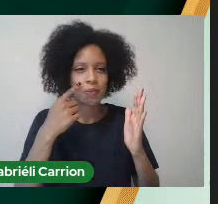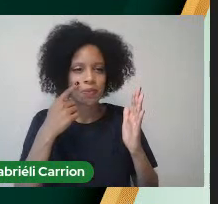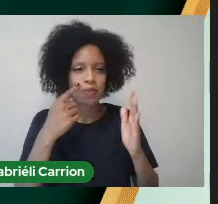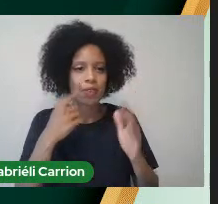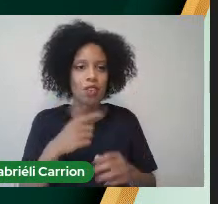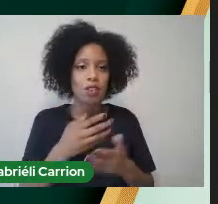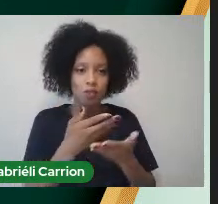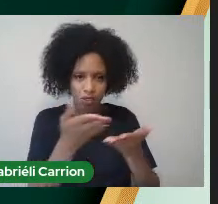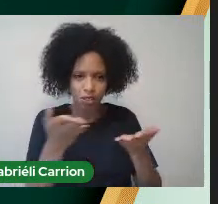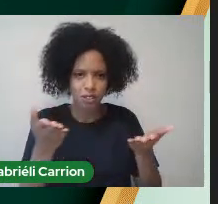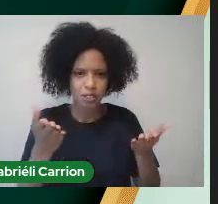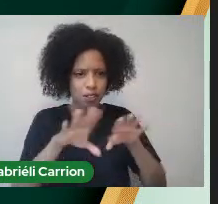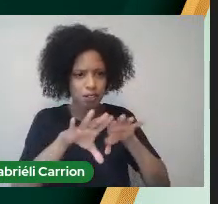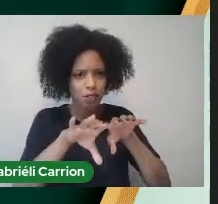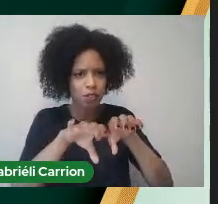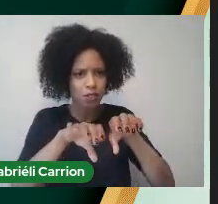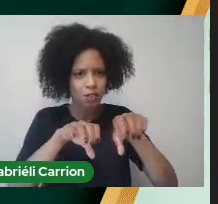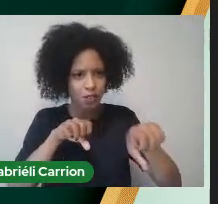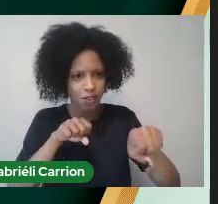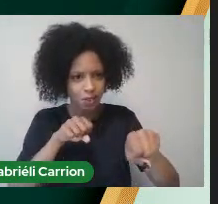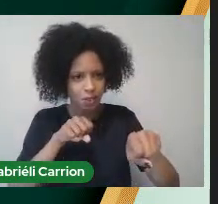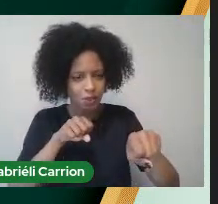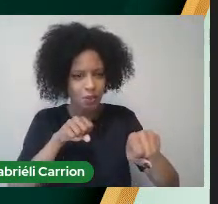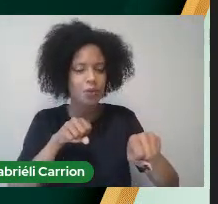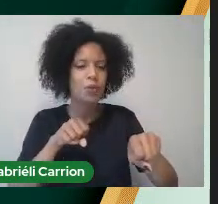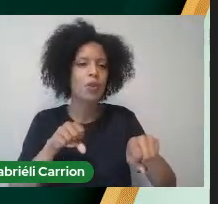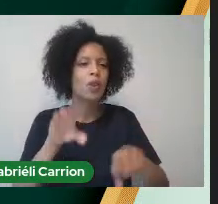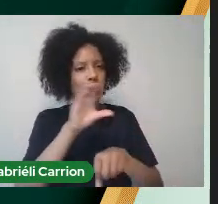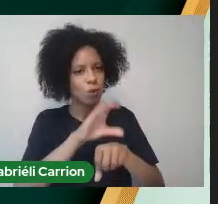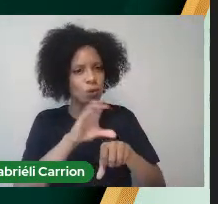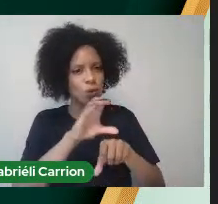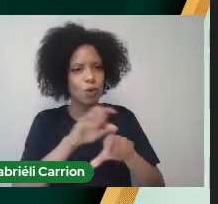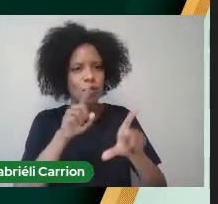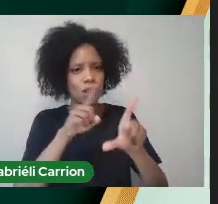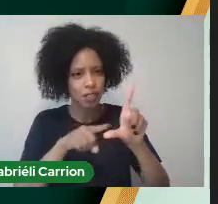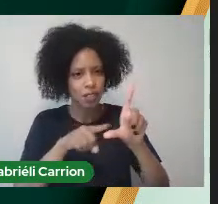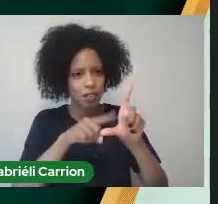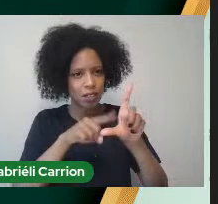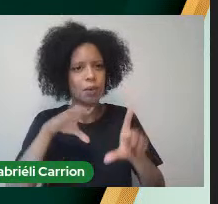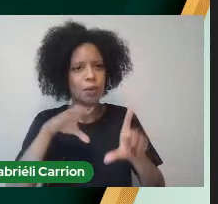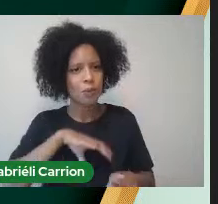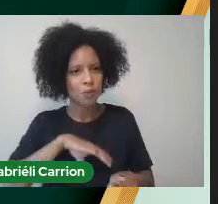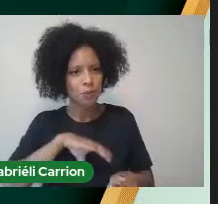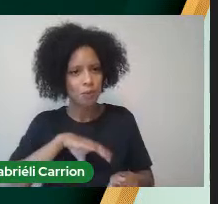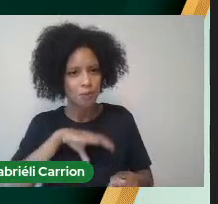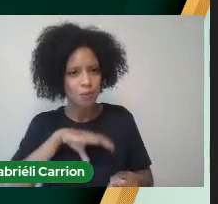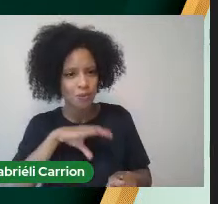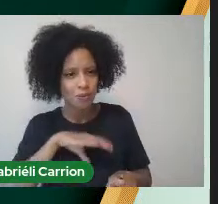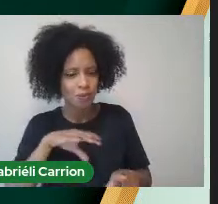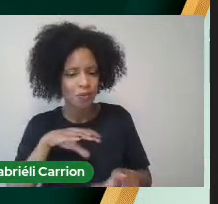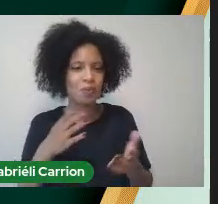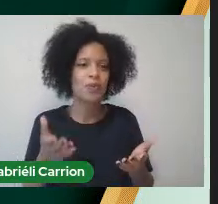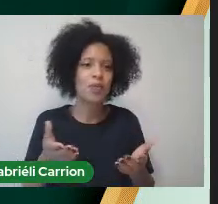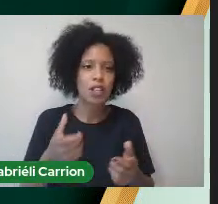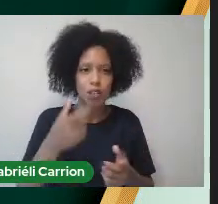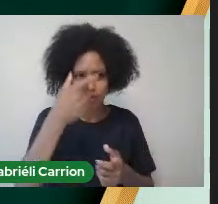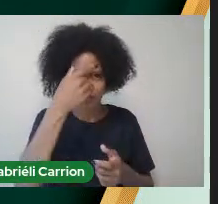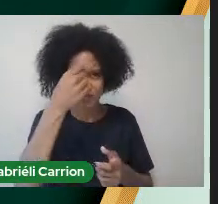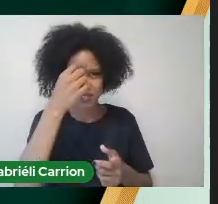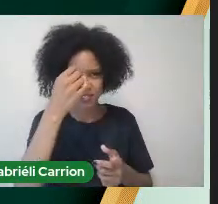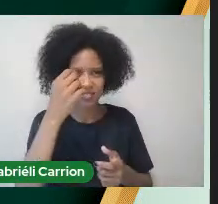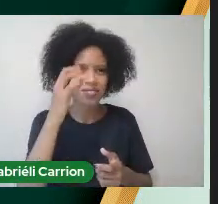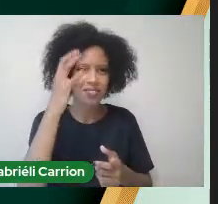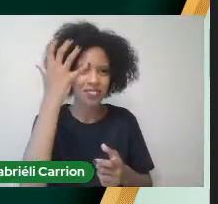Formandos Do curso de licenciatura Em letras Português Ofertado Pela Universidade Federal do Pampa